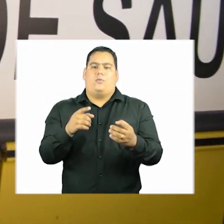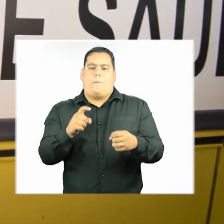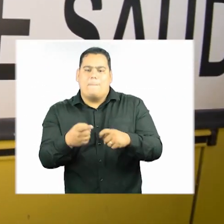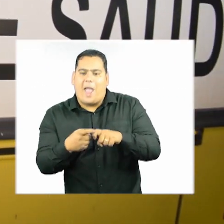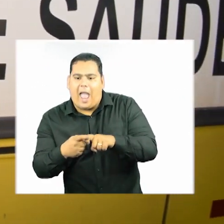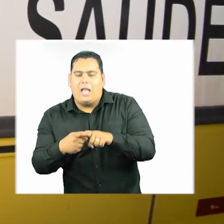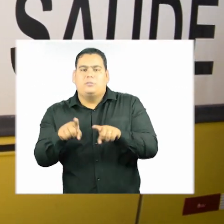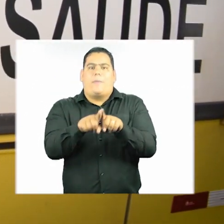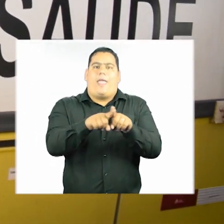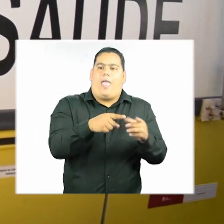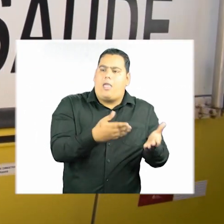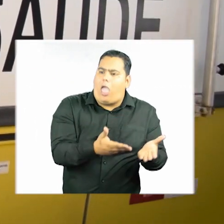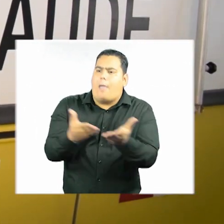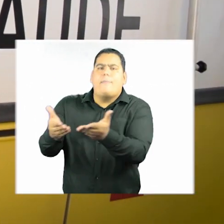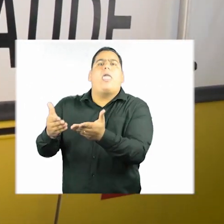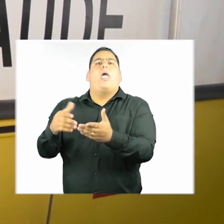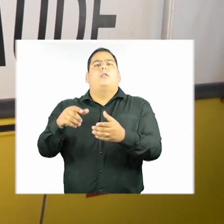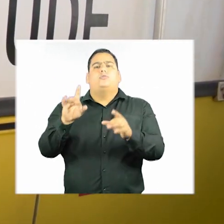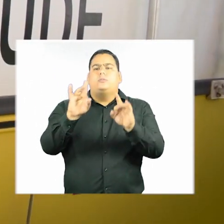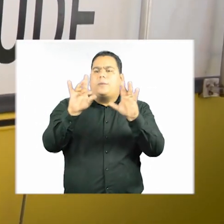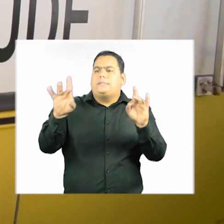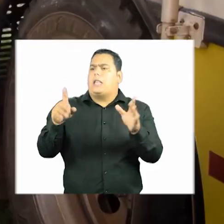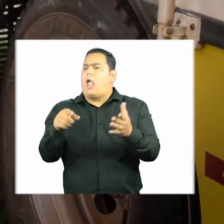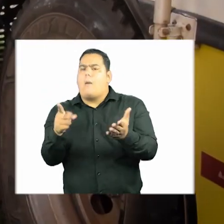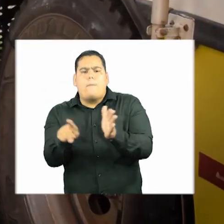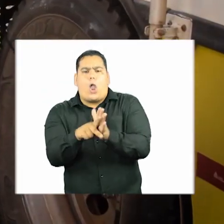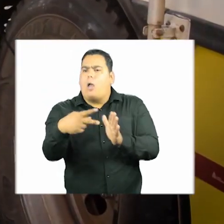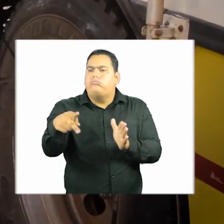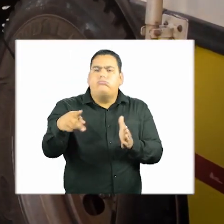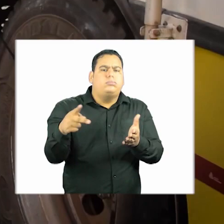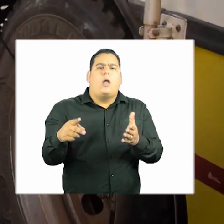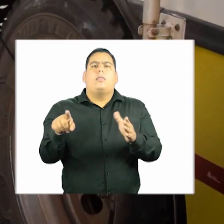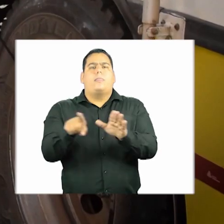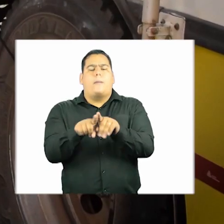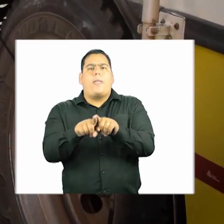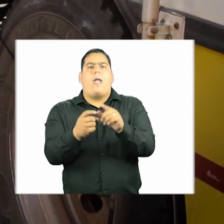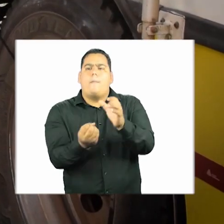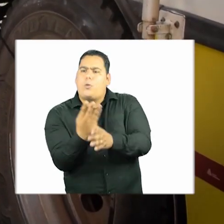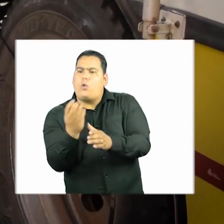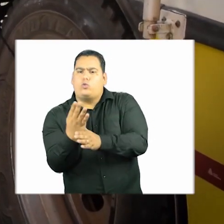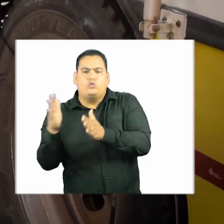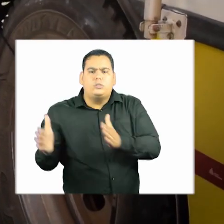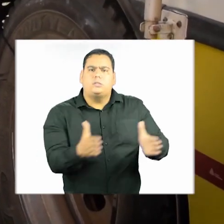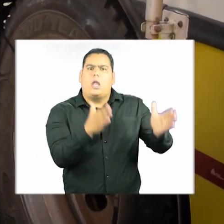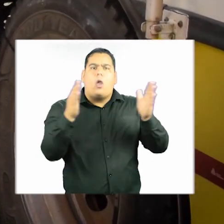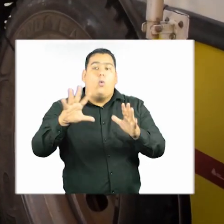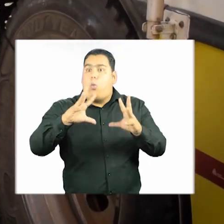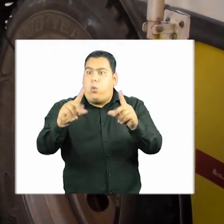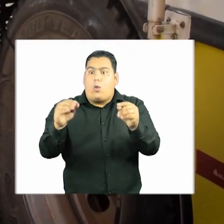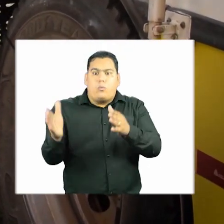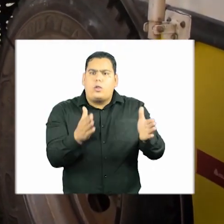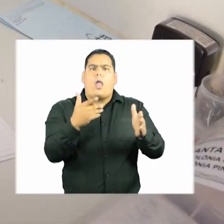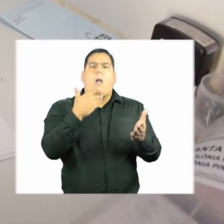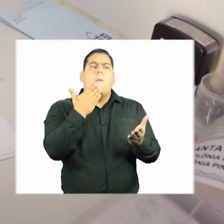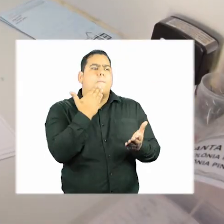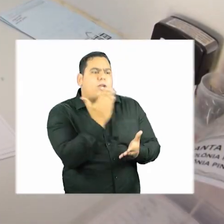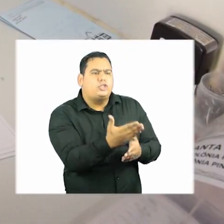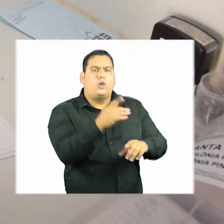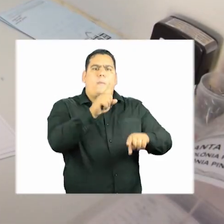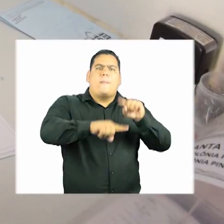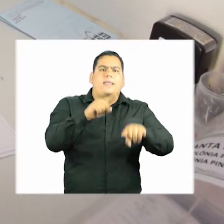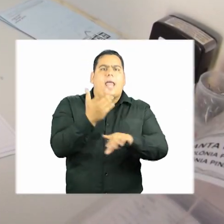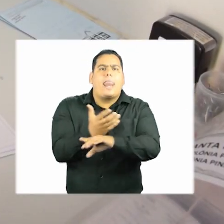médico, encaminhamento, especialidades, encaminhar as especialidades, a produção da unidade, tudo que é produzido, os